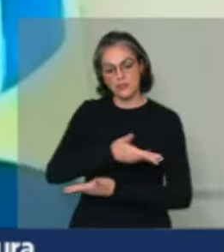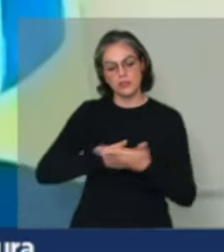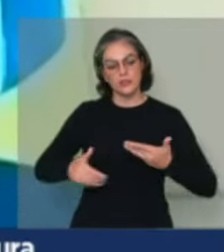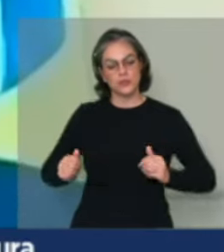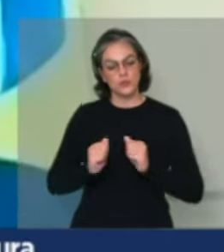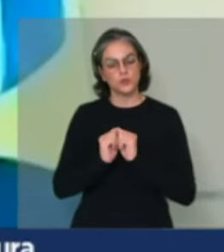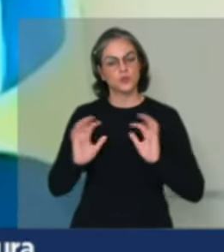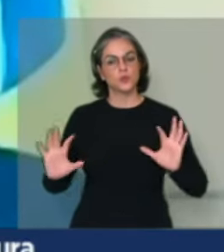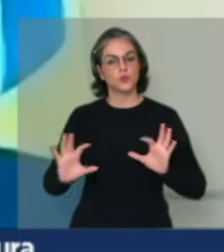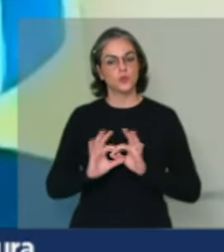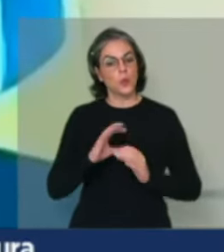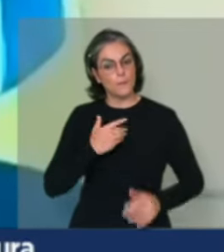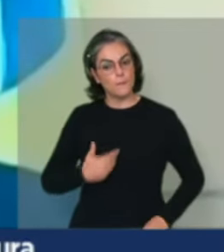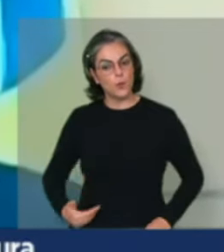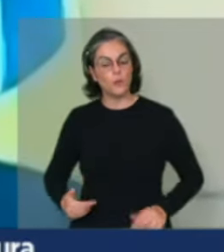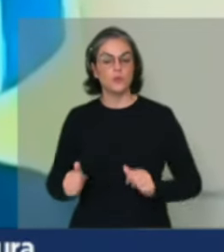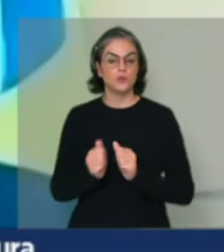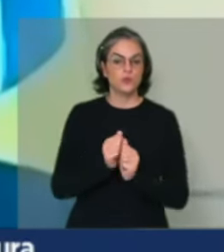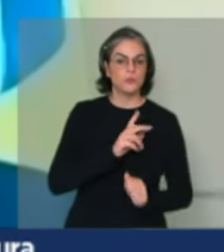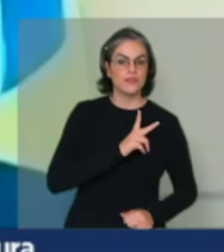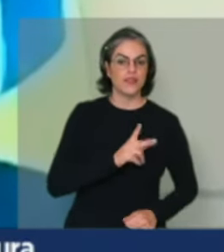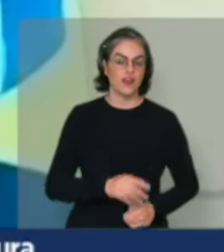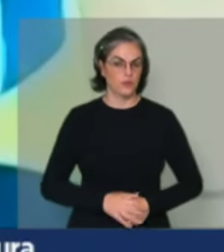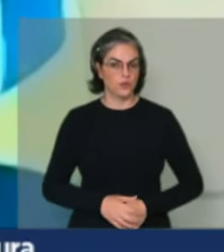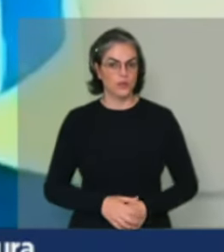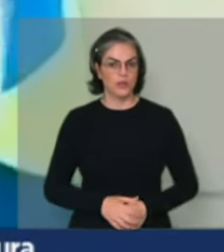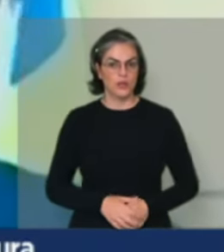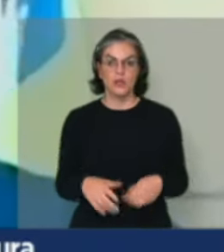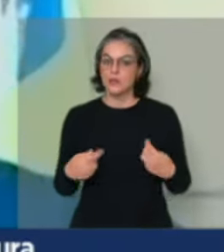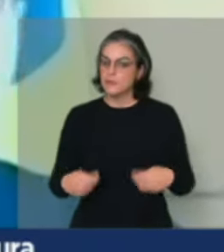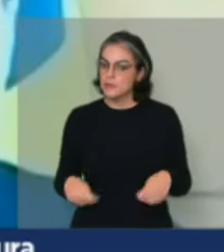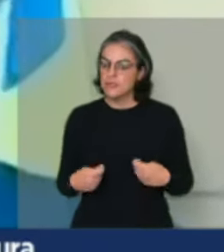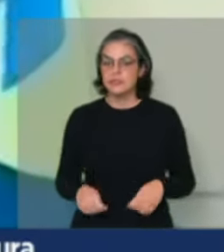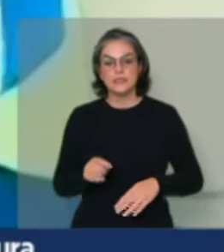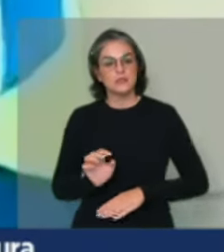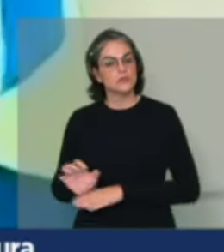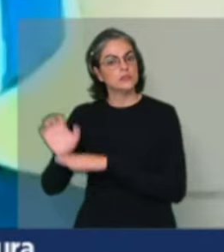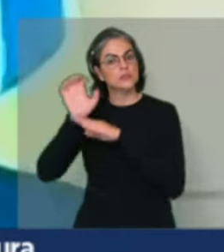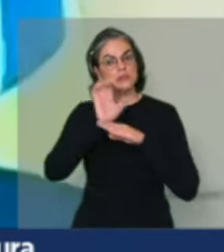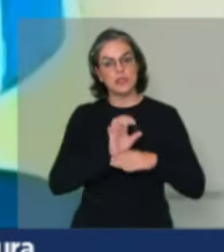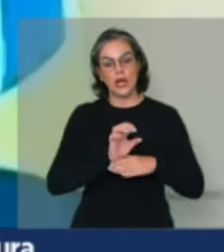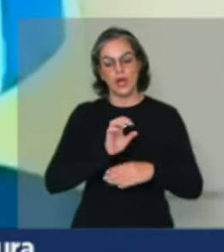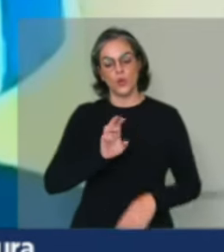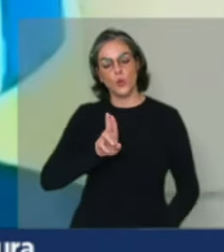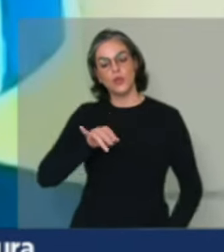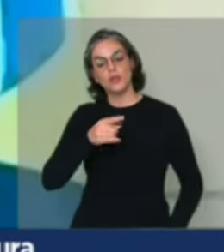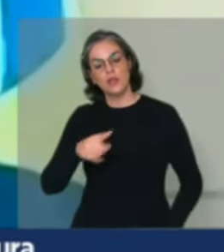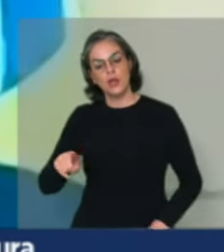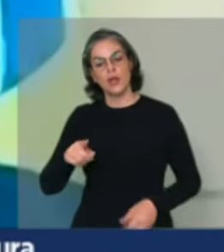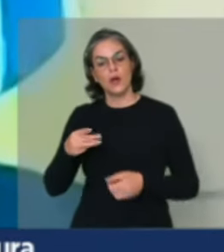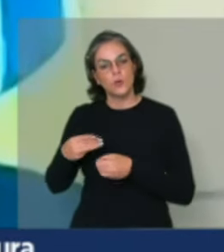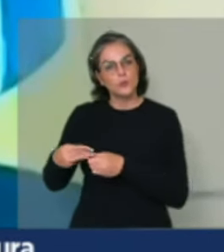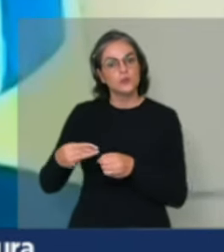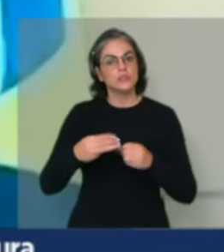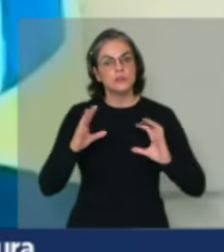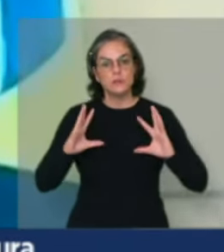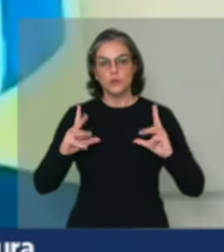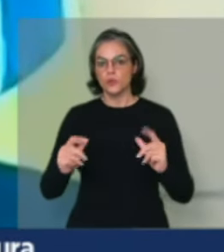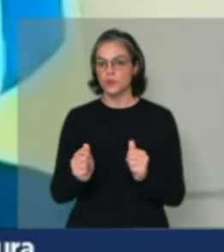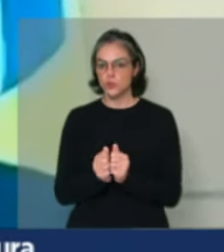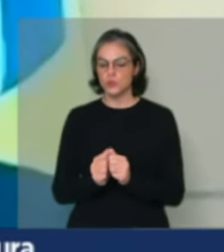público e privado que envolva os entes federativos, a união, o Estado e os municípios.